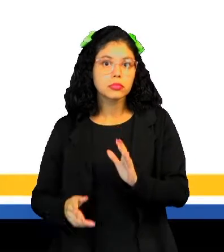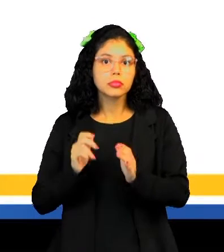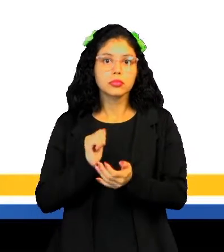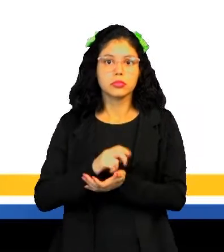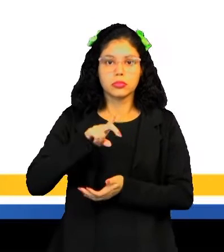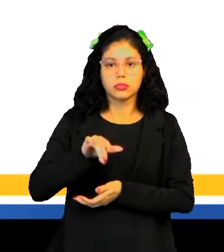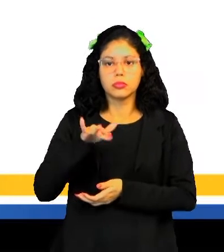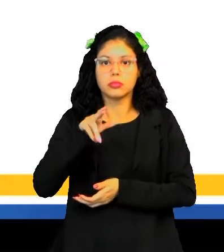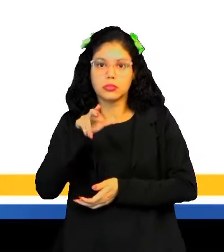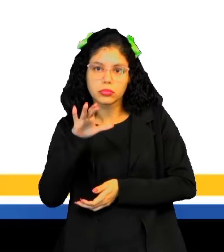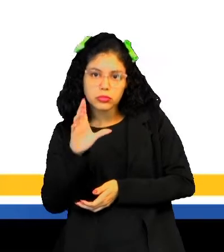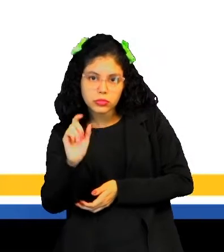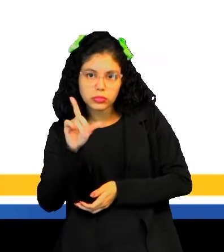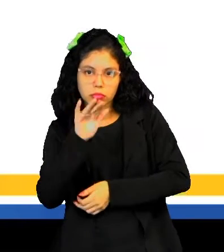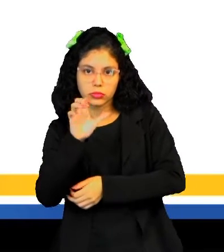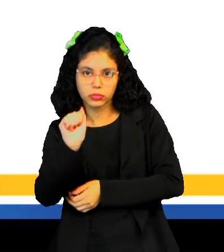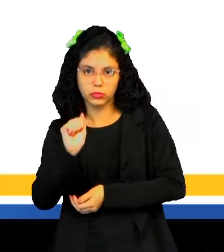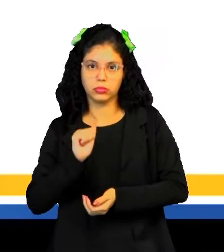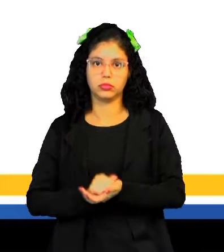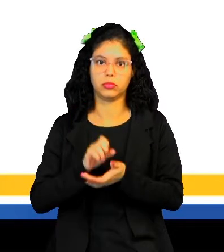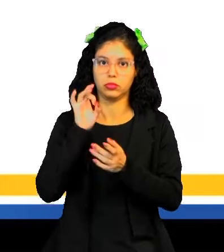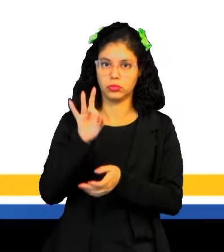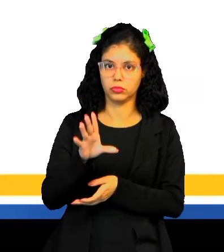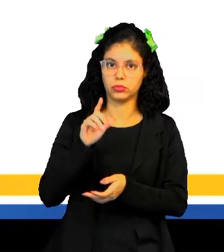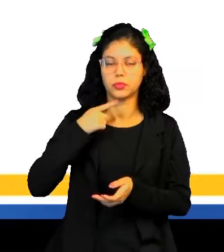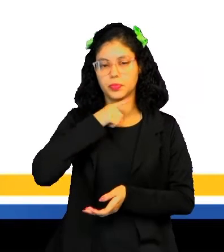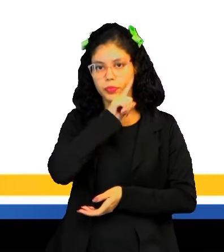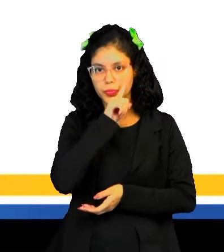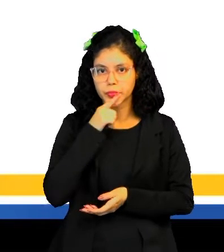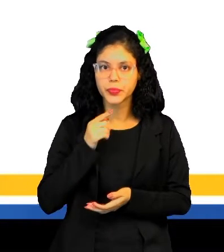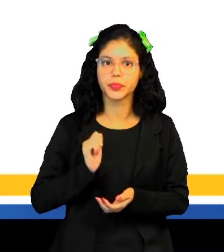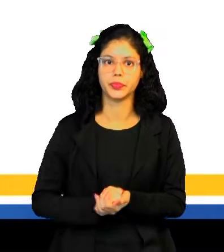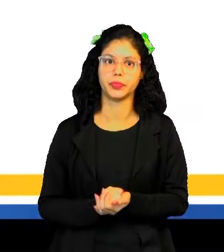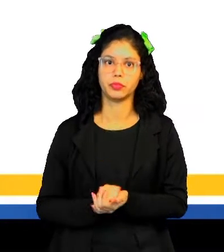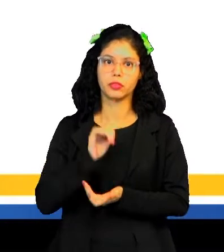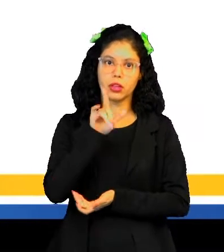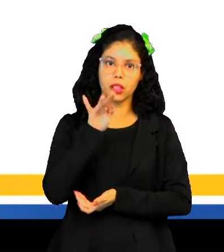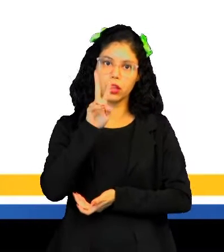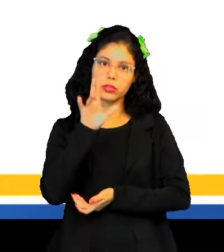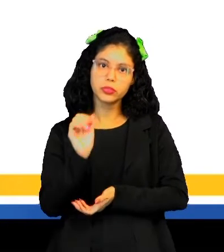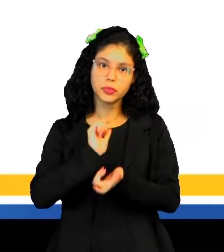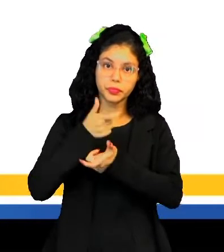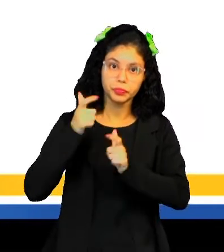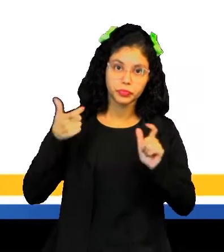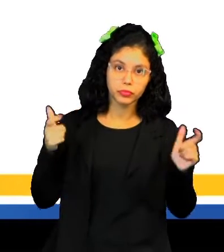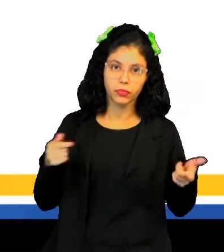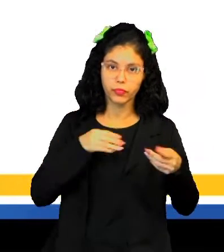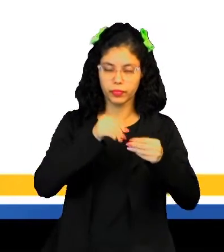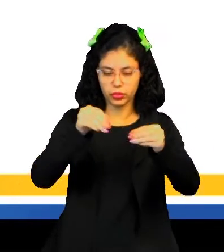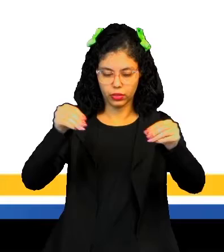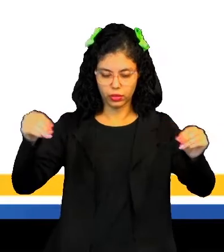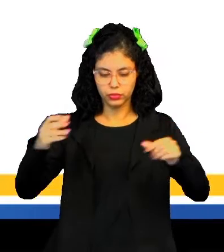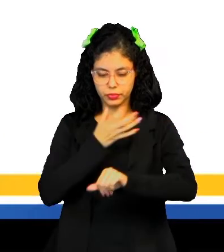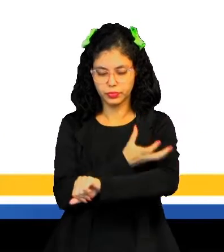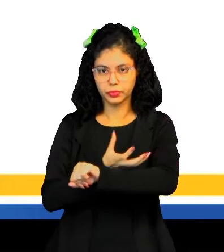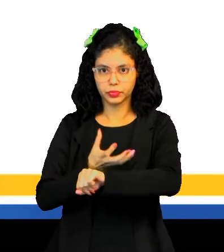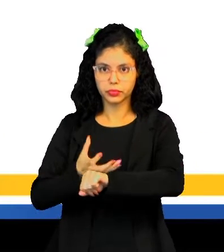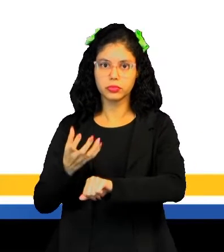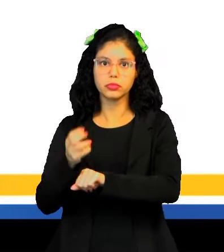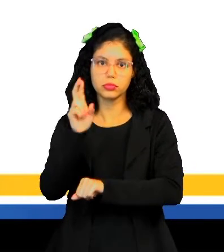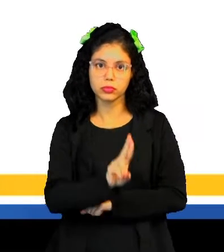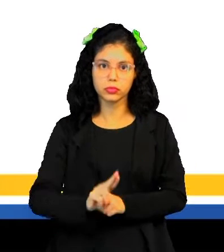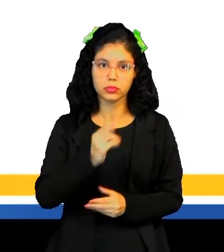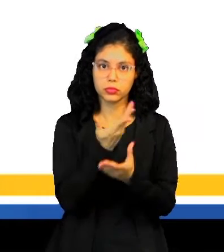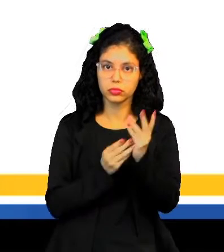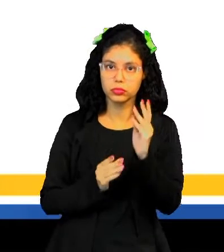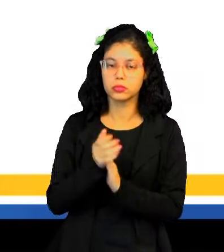Caracterizado pela monocultura, no caso, somente a cana, né? Pelo latifúndio, né? Enormes áreas de terras plantadas, uso